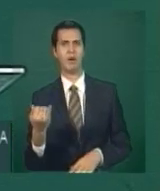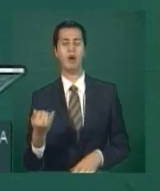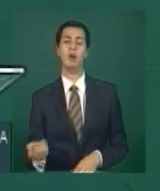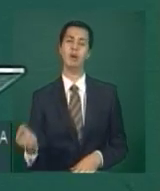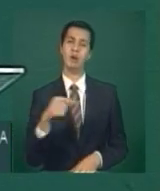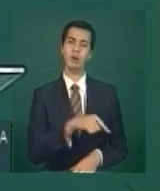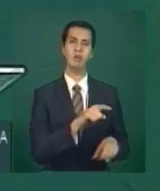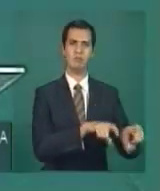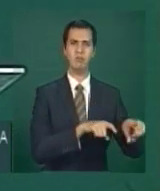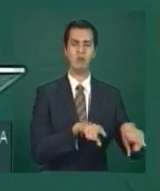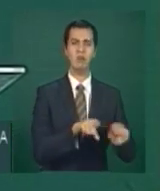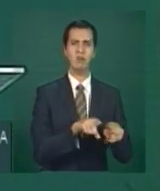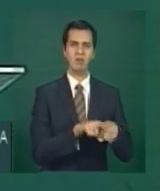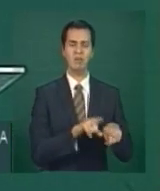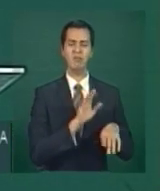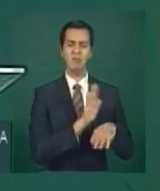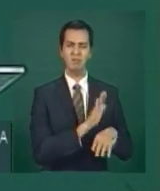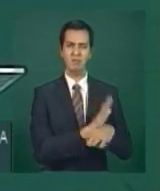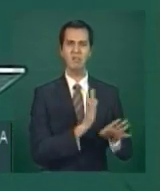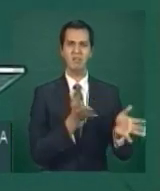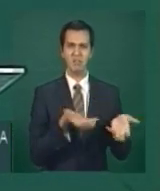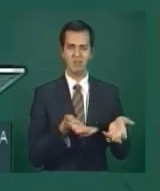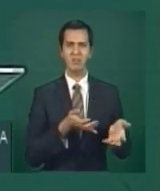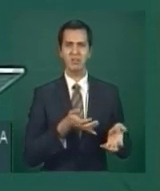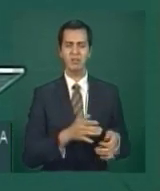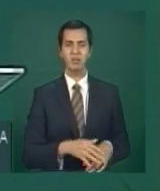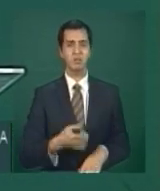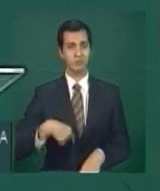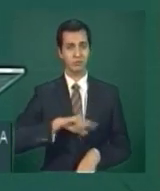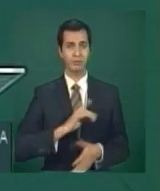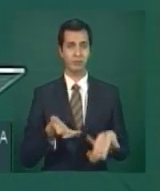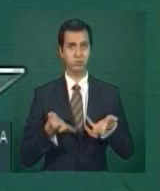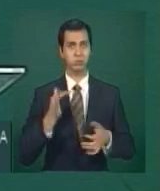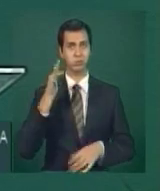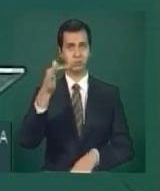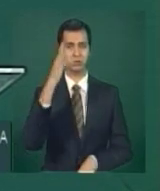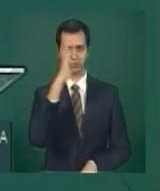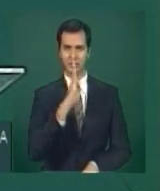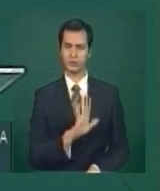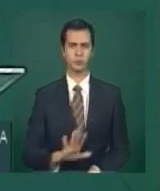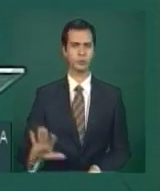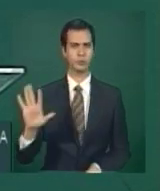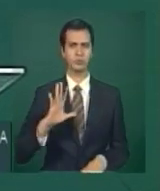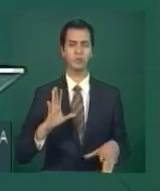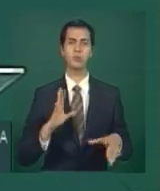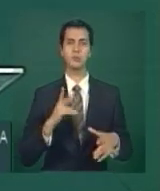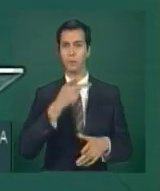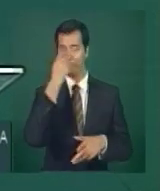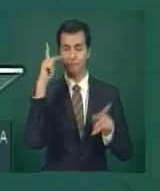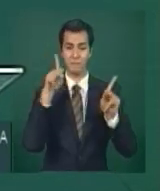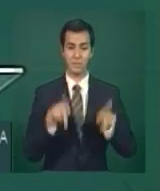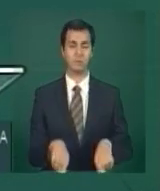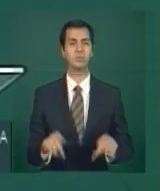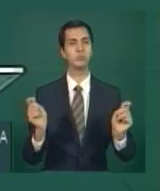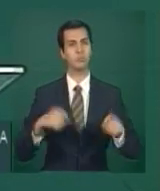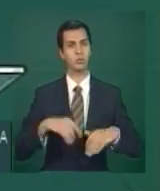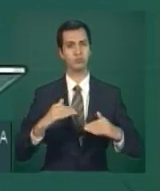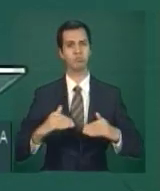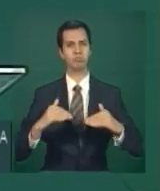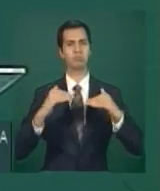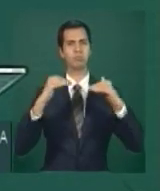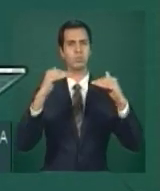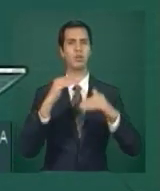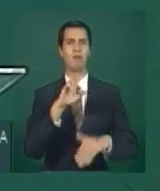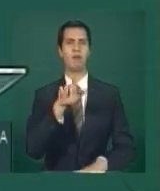Nós queremos um país de classe média e, para isso, nós temos de fazer com que a renda,